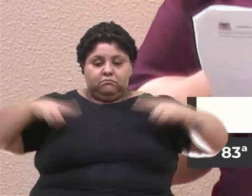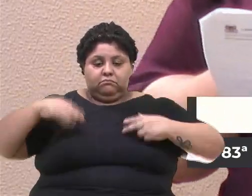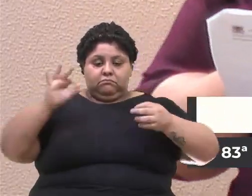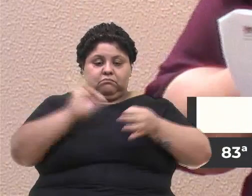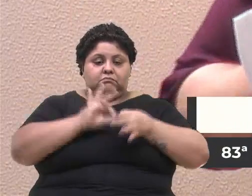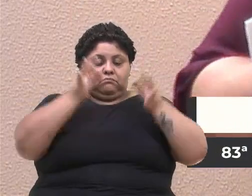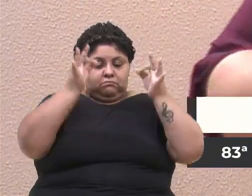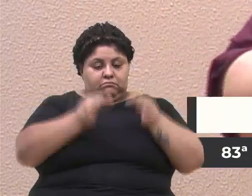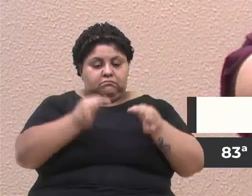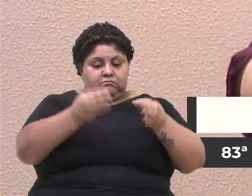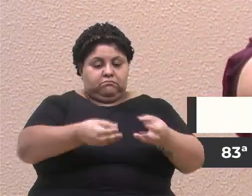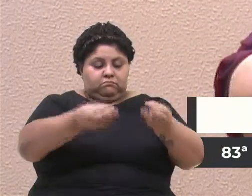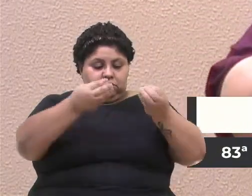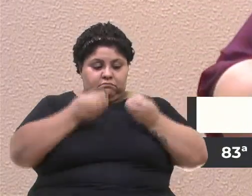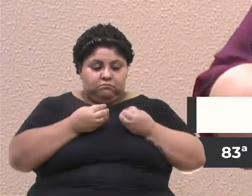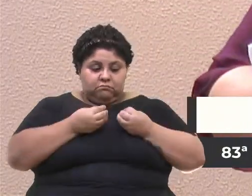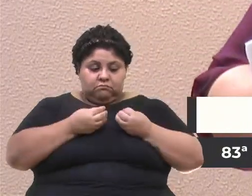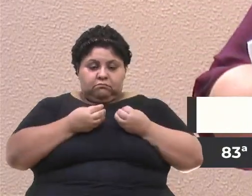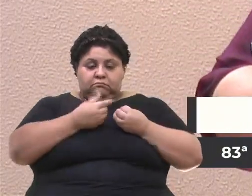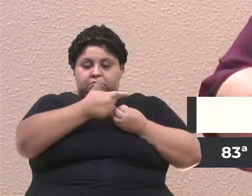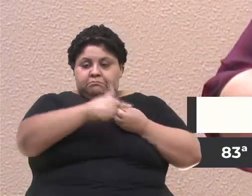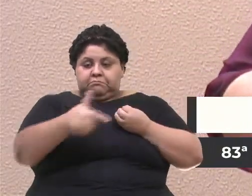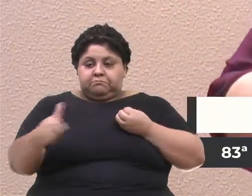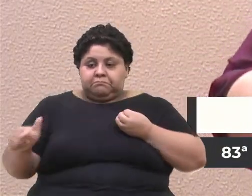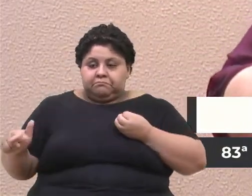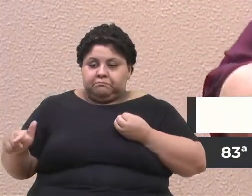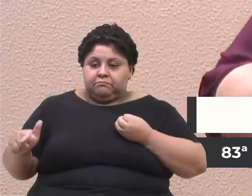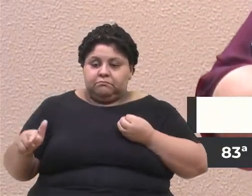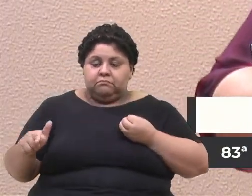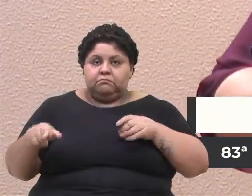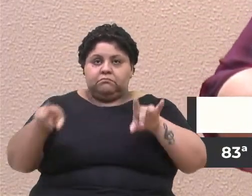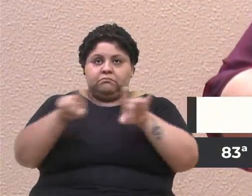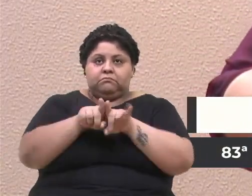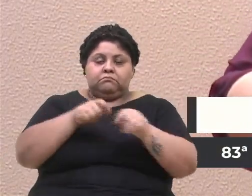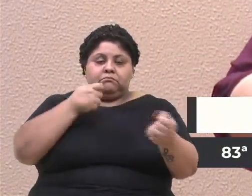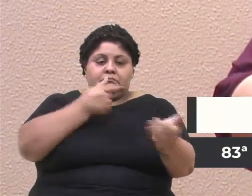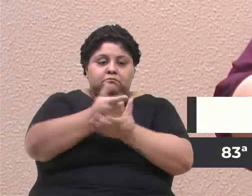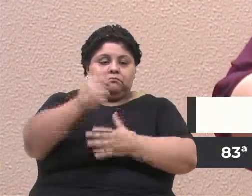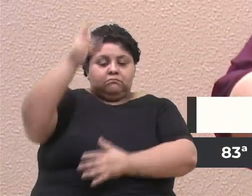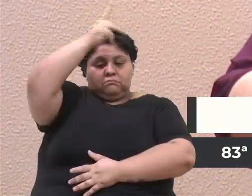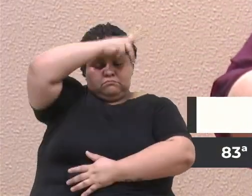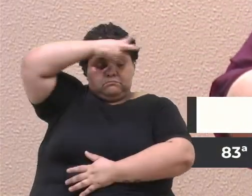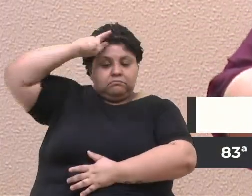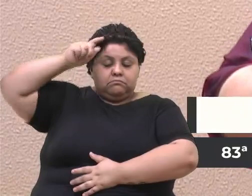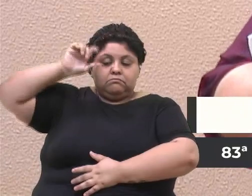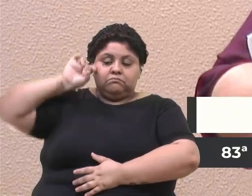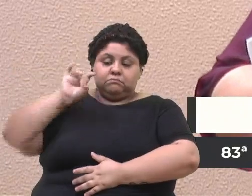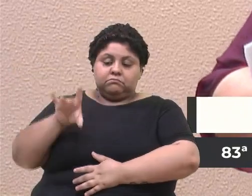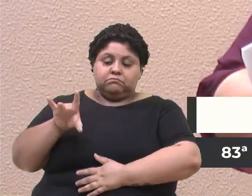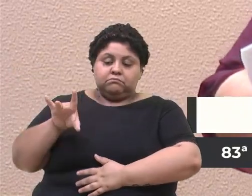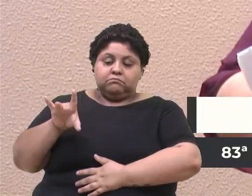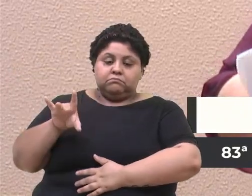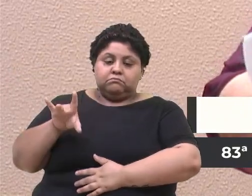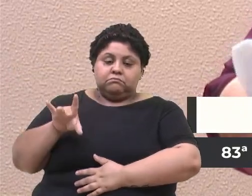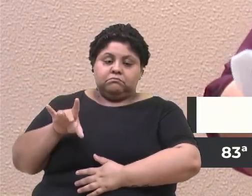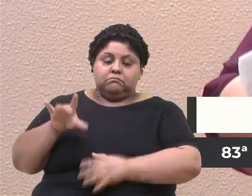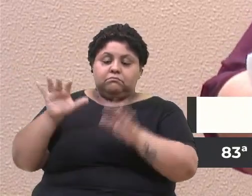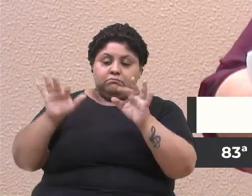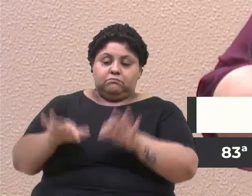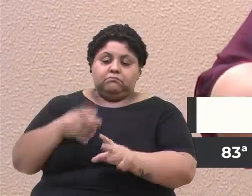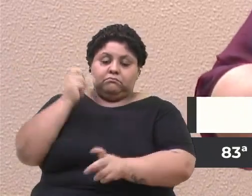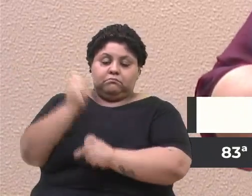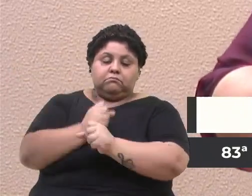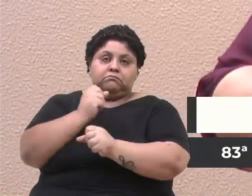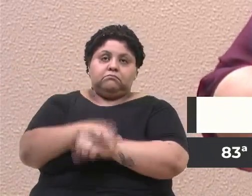da contraprestação pecuniária a ser paga pelo município somente quando dá a conclusão das obras. Da